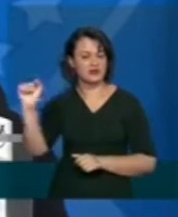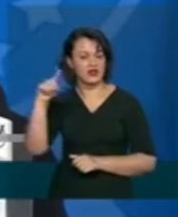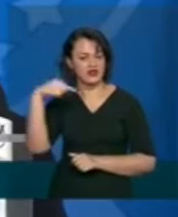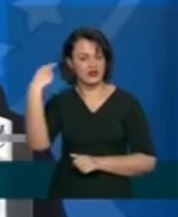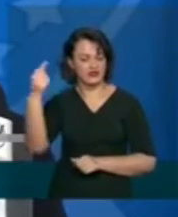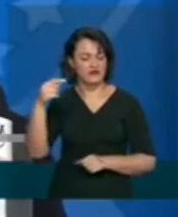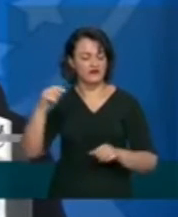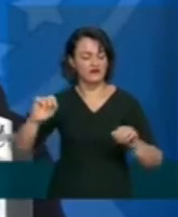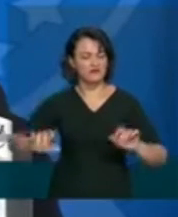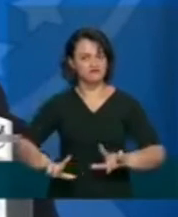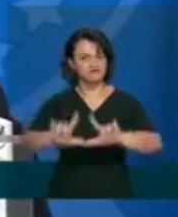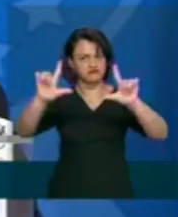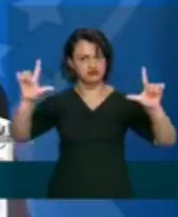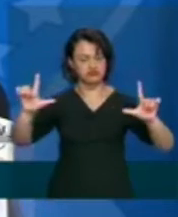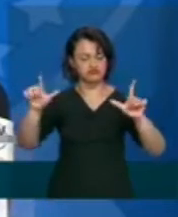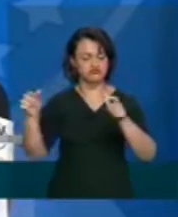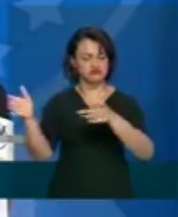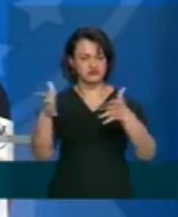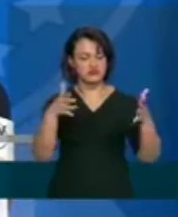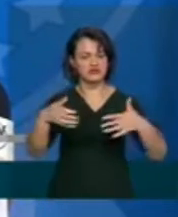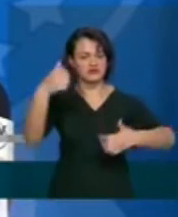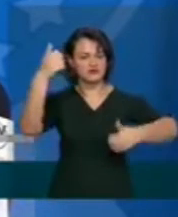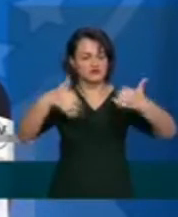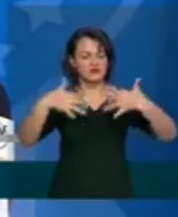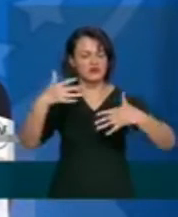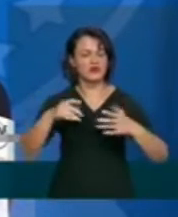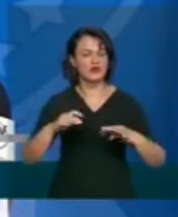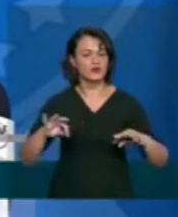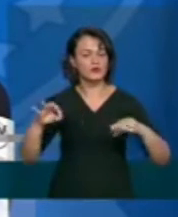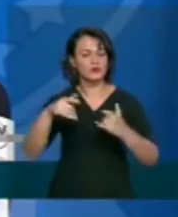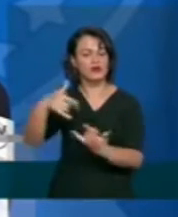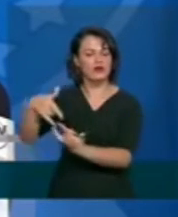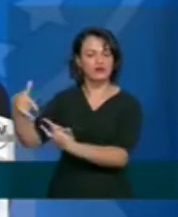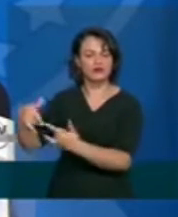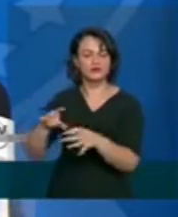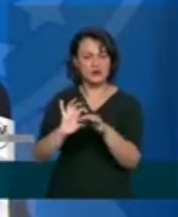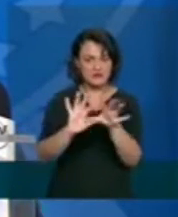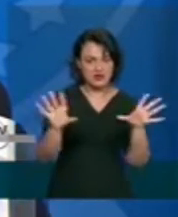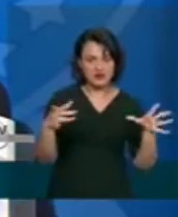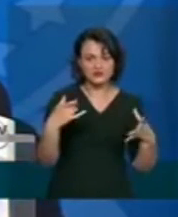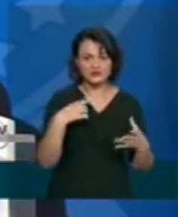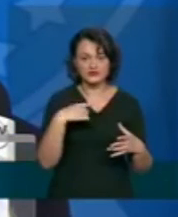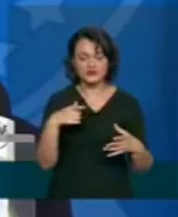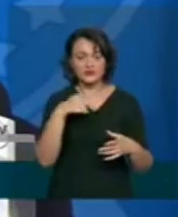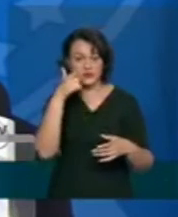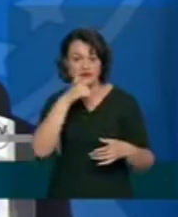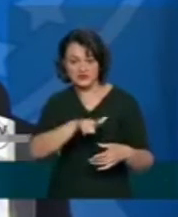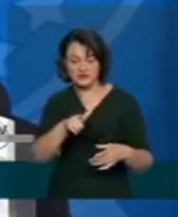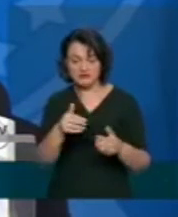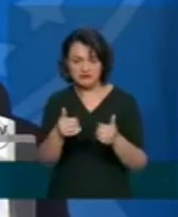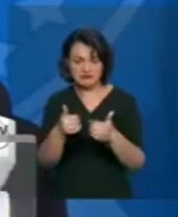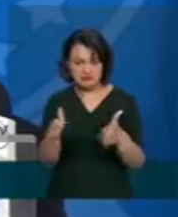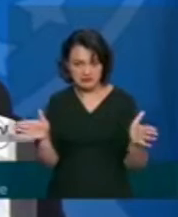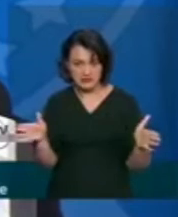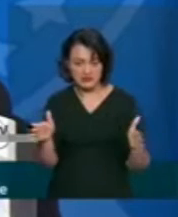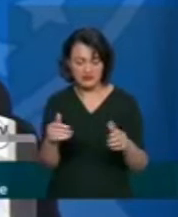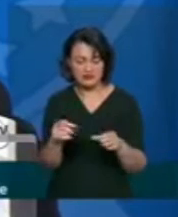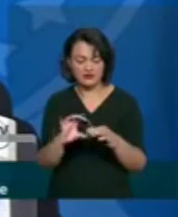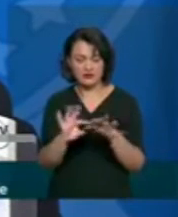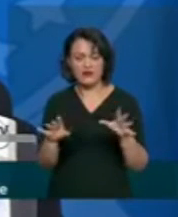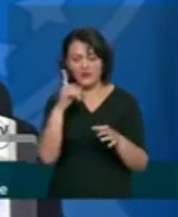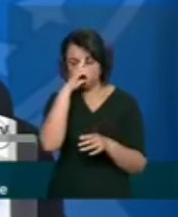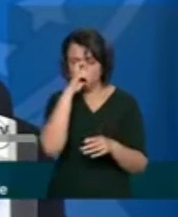um painel que a gente vai disponibilizar todos esses leitos que estão sendo confirmados pelos